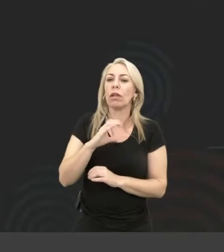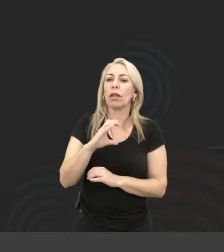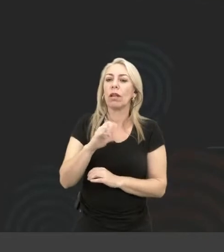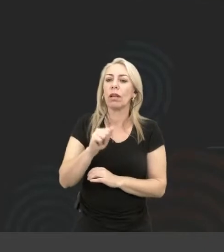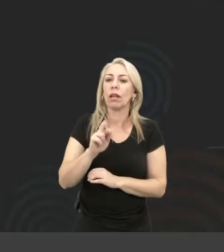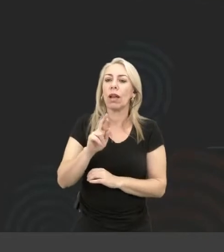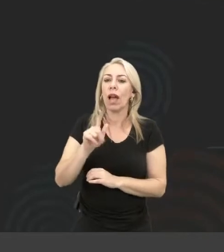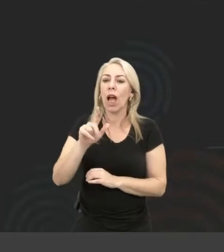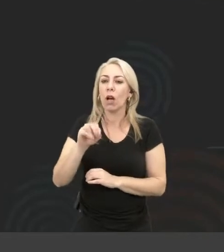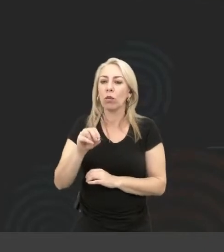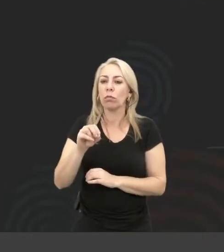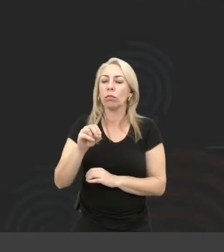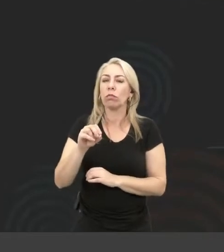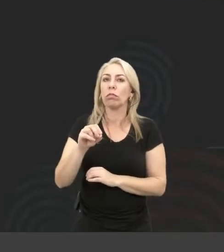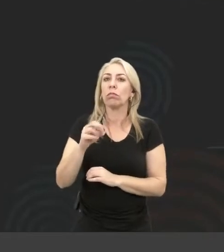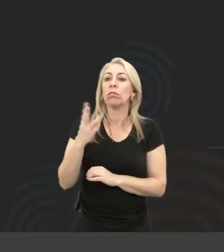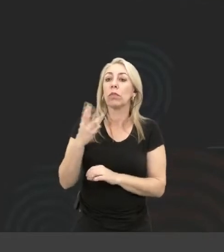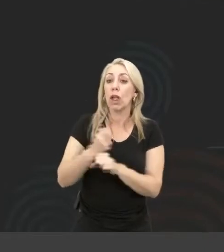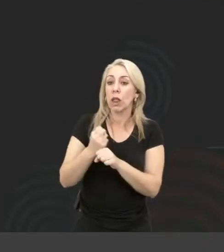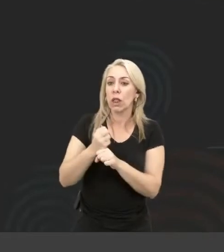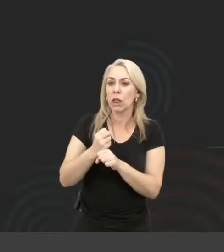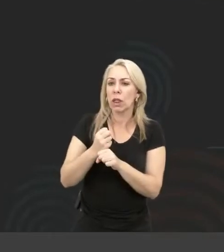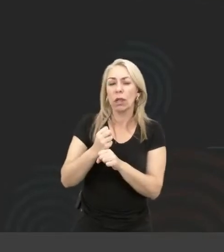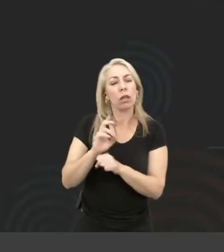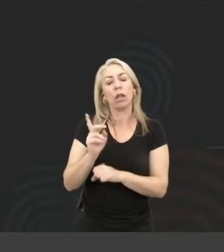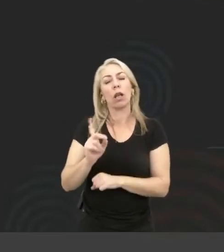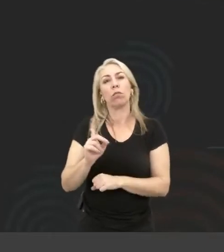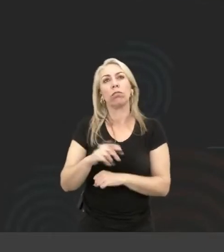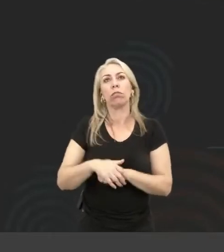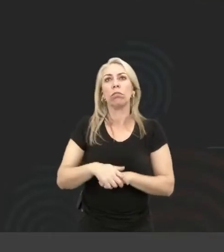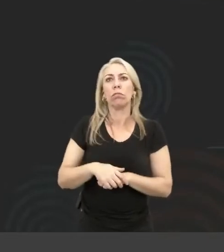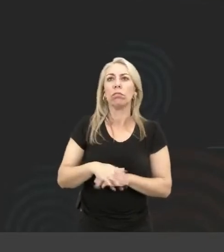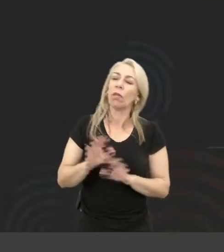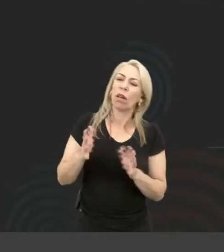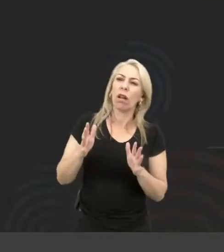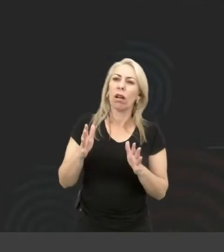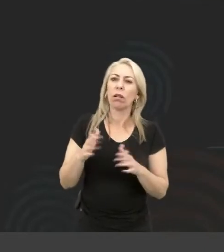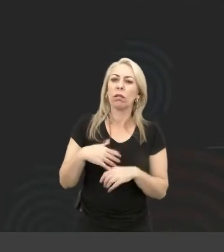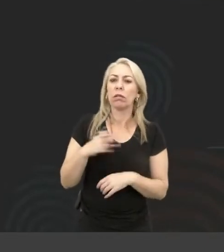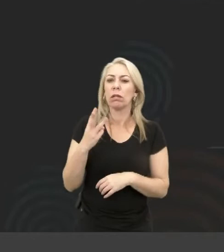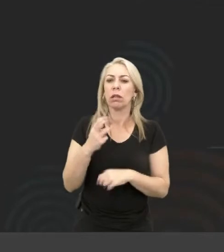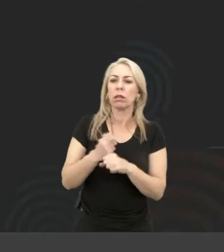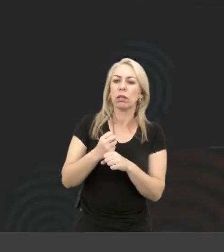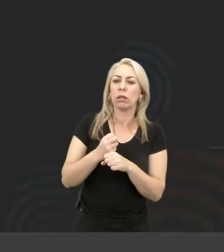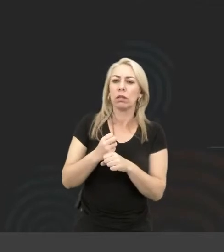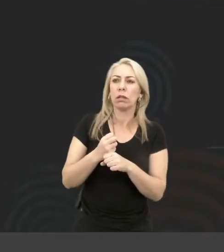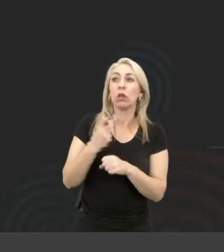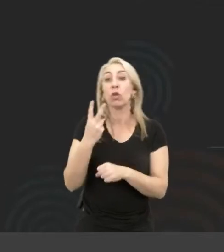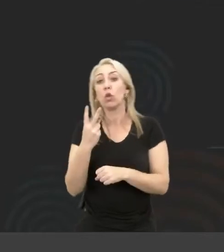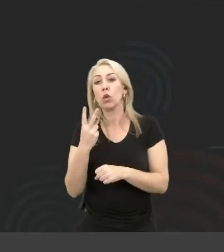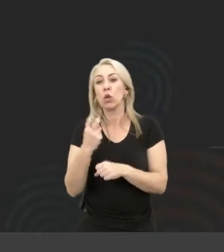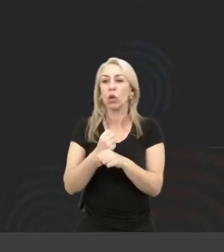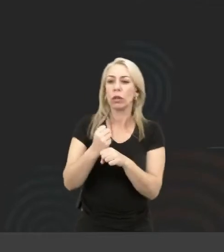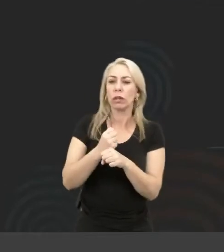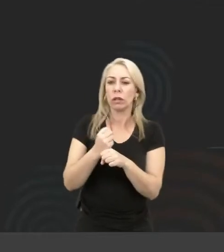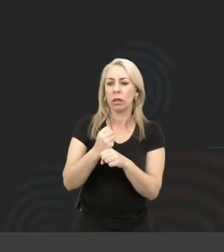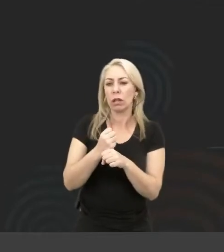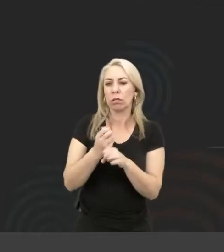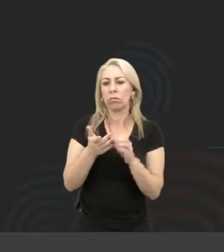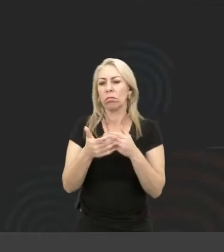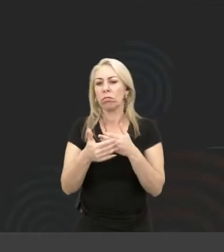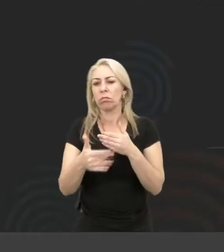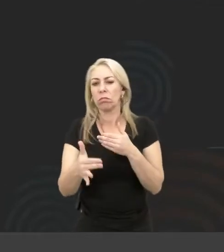há três anos, há três anos, não, é, há três anos, dois anos, não, dois anos, dois anos e alguma